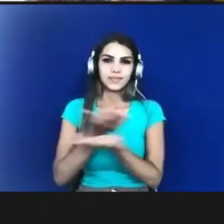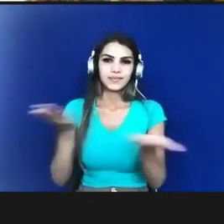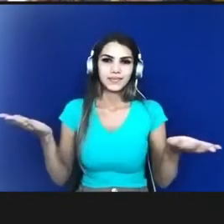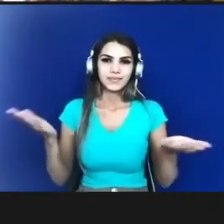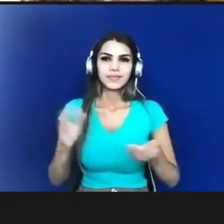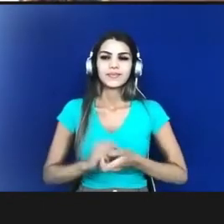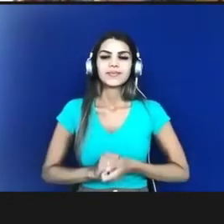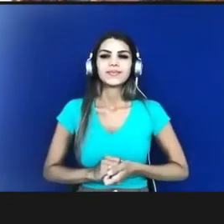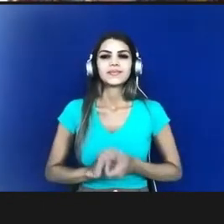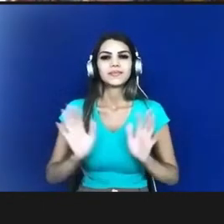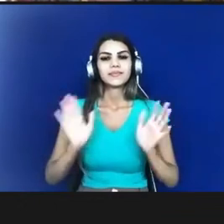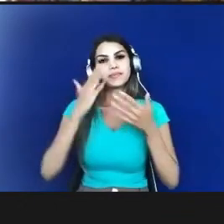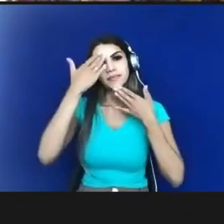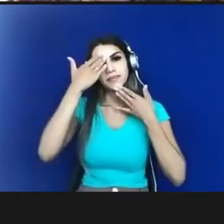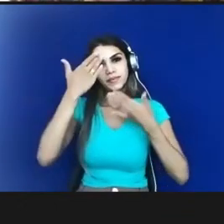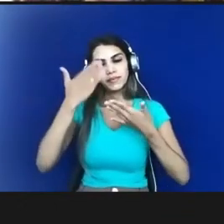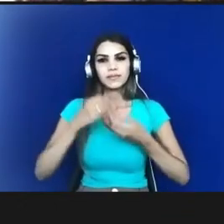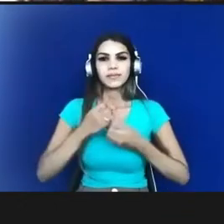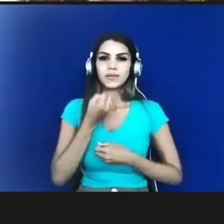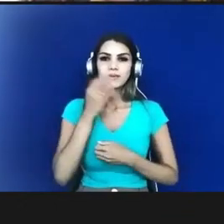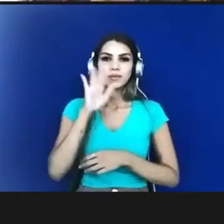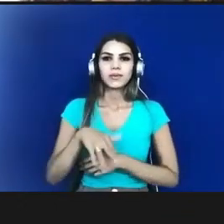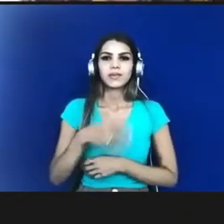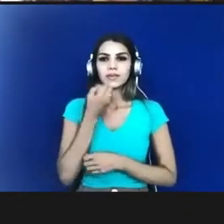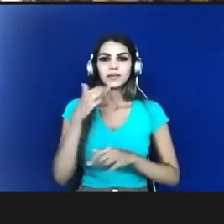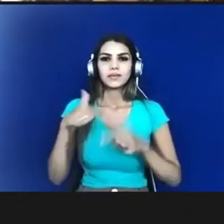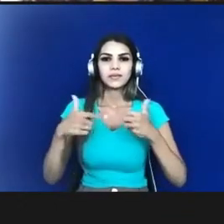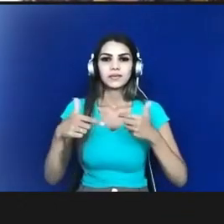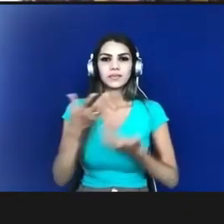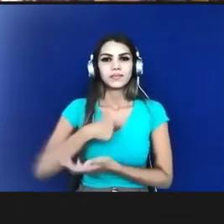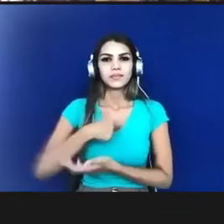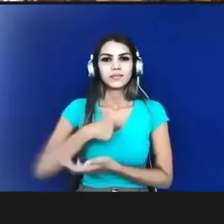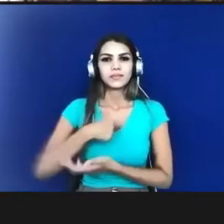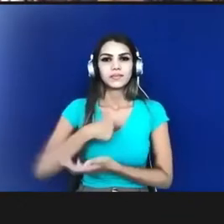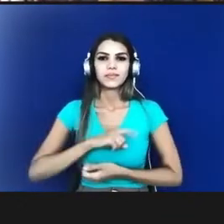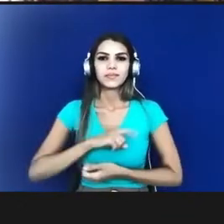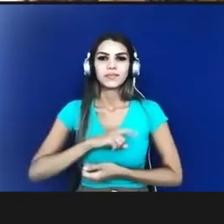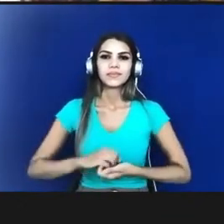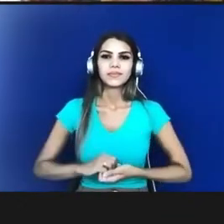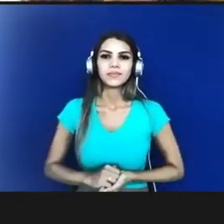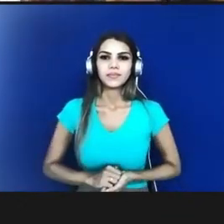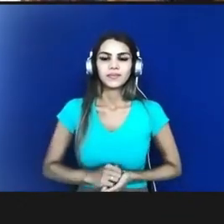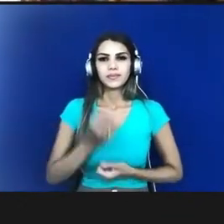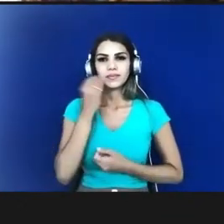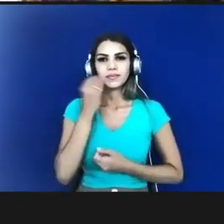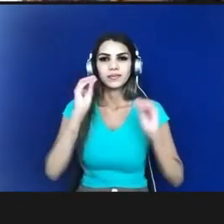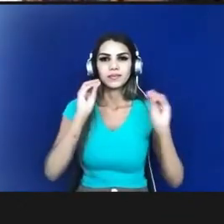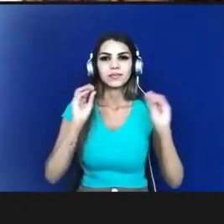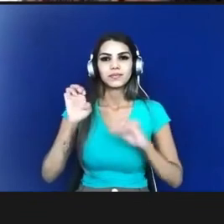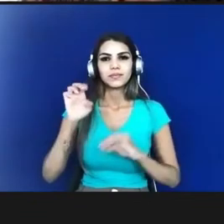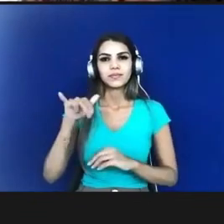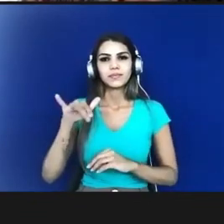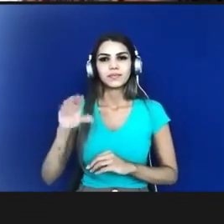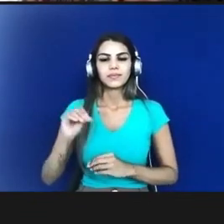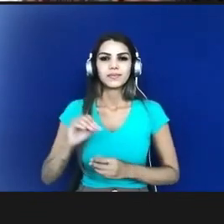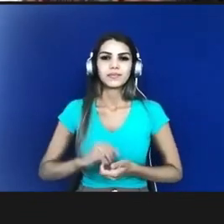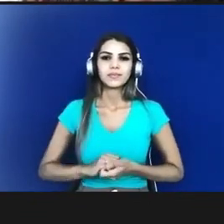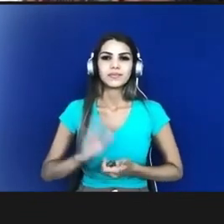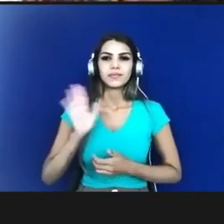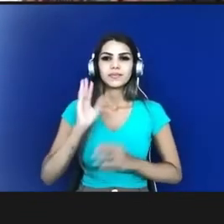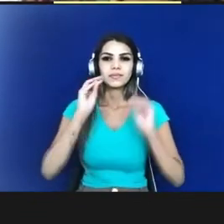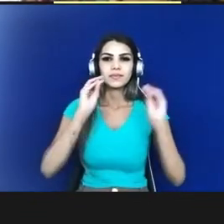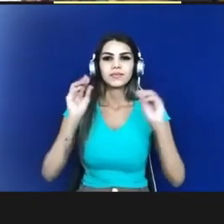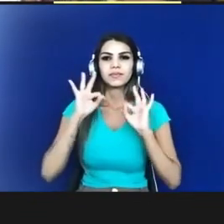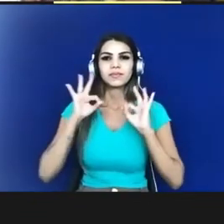obrigada boa tarde bom trabalho pra gente um beijo Enio tchau beijo pra todo mundo